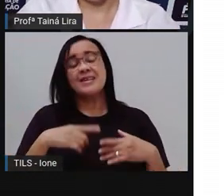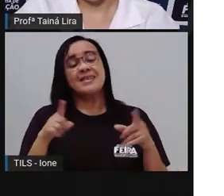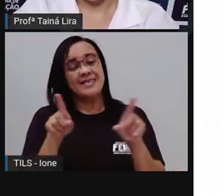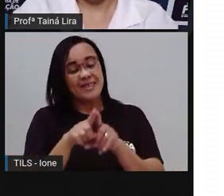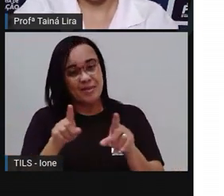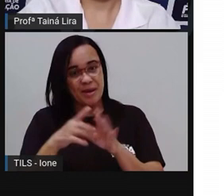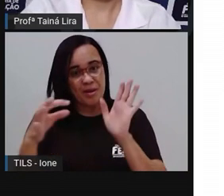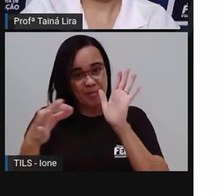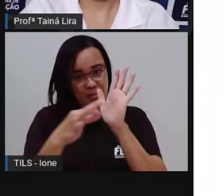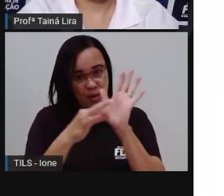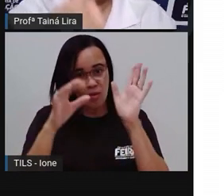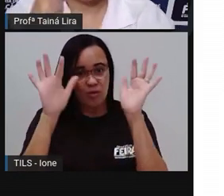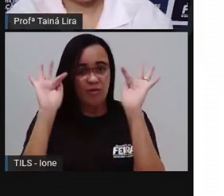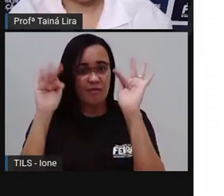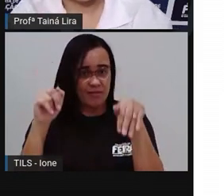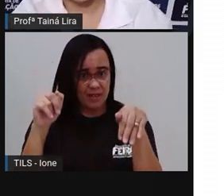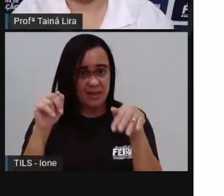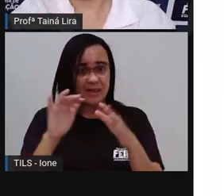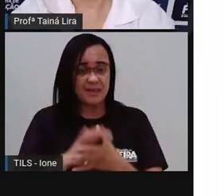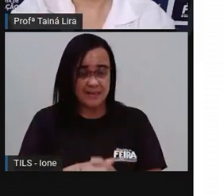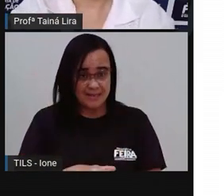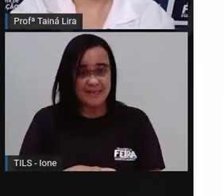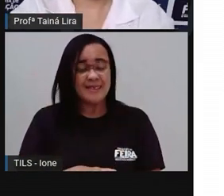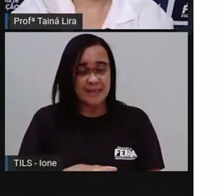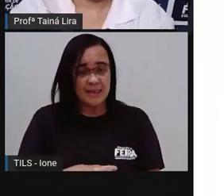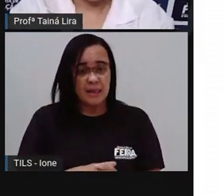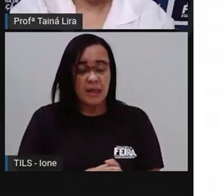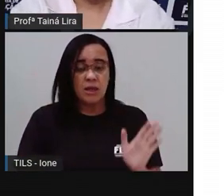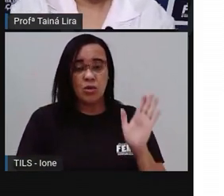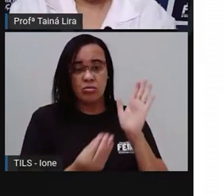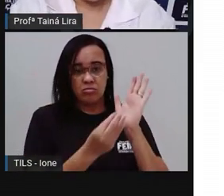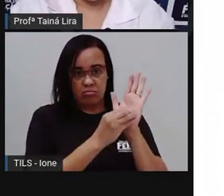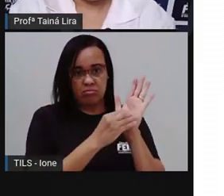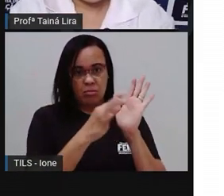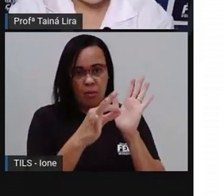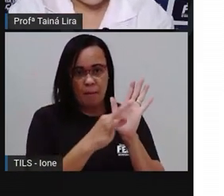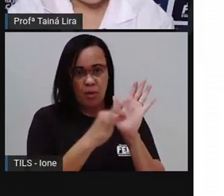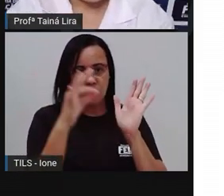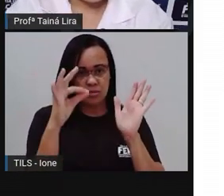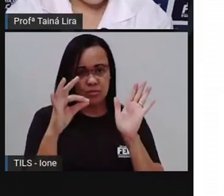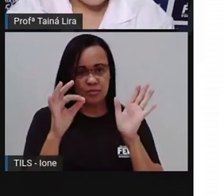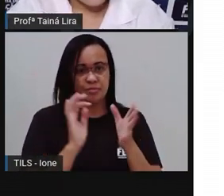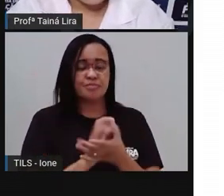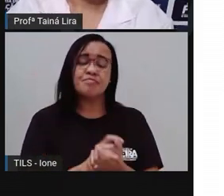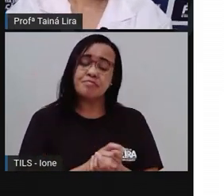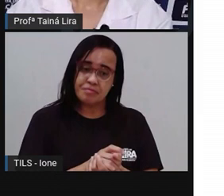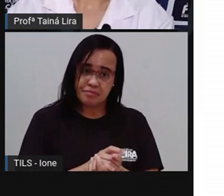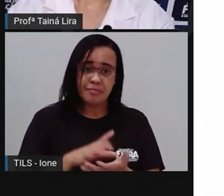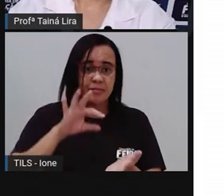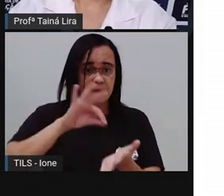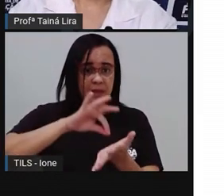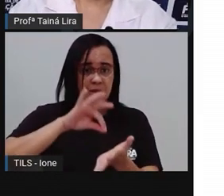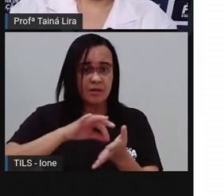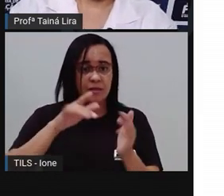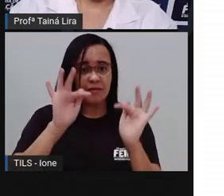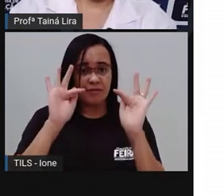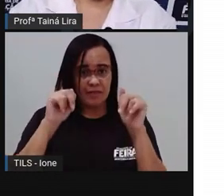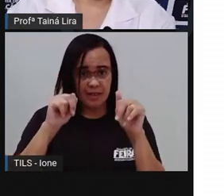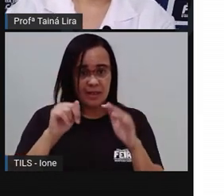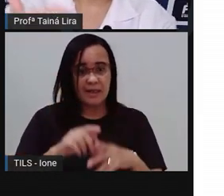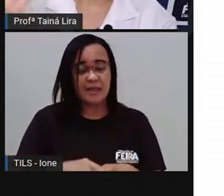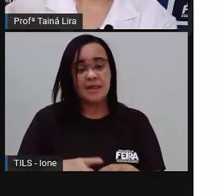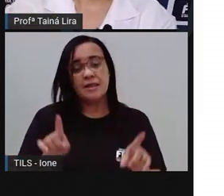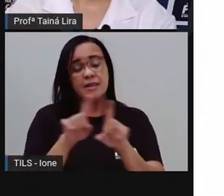falando algo aqui, mas eu já terminei de falar. Então, eu coloco ali o ponto final, certo? O ponto de